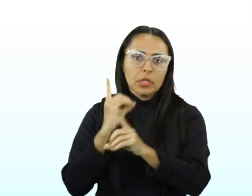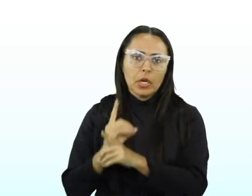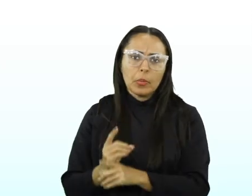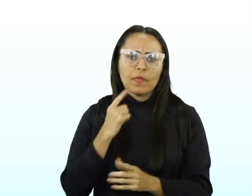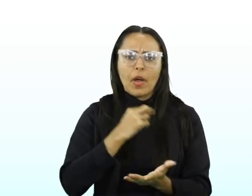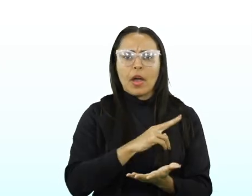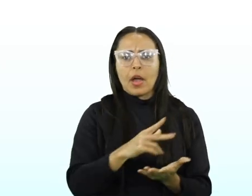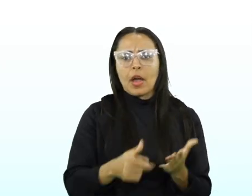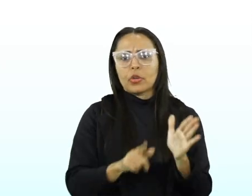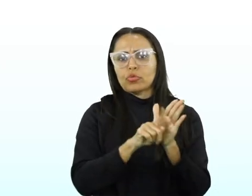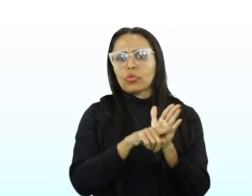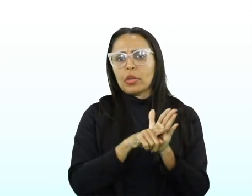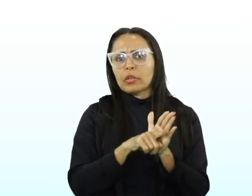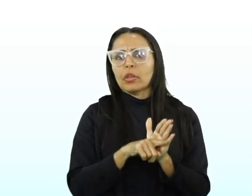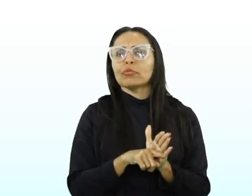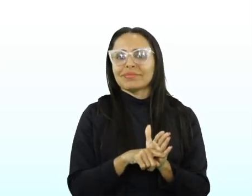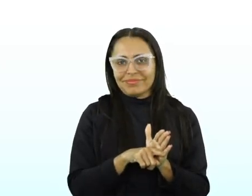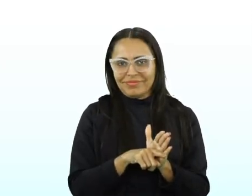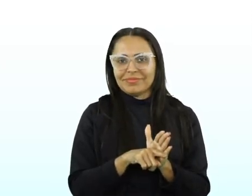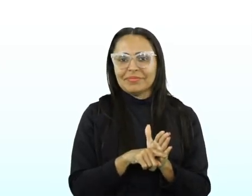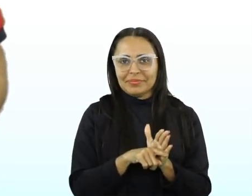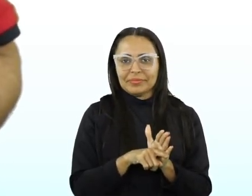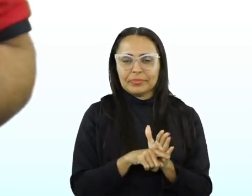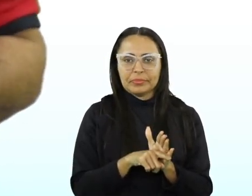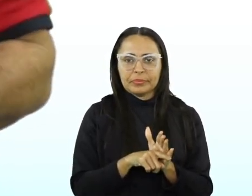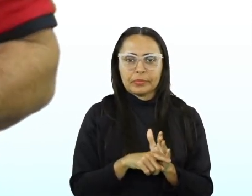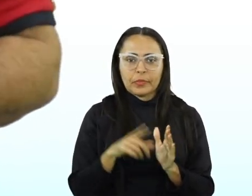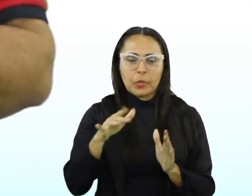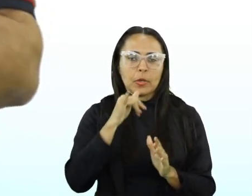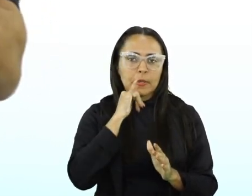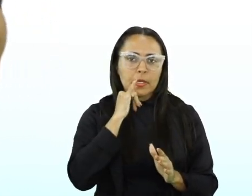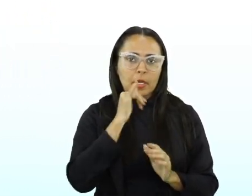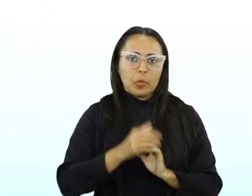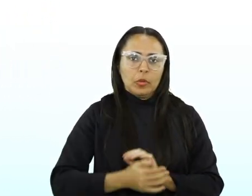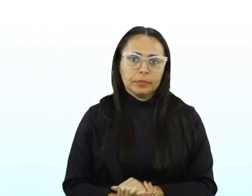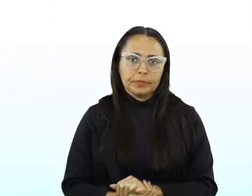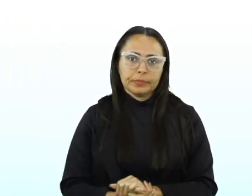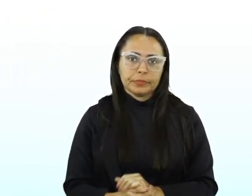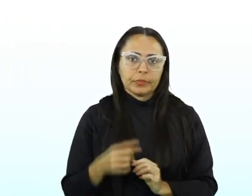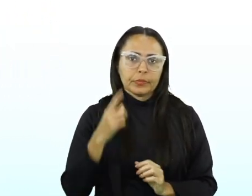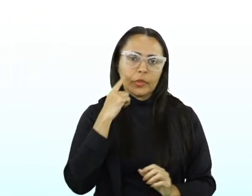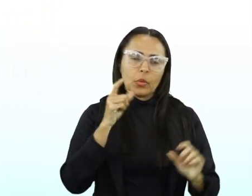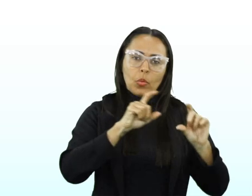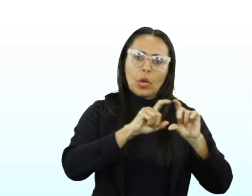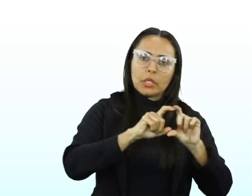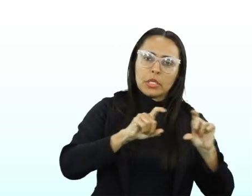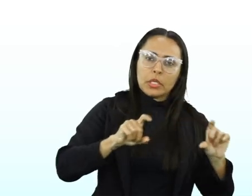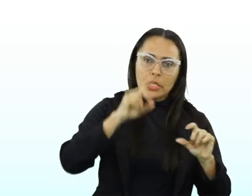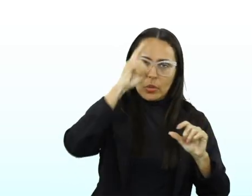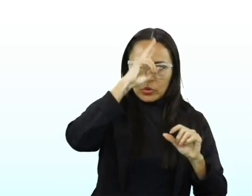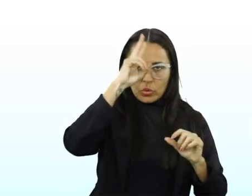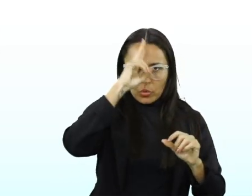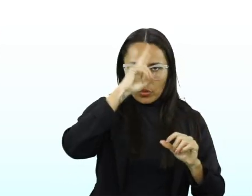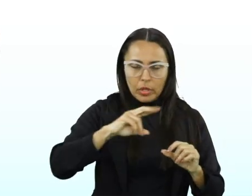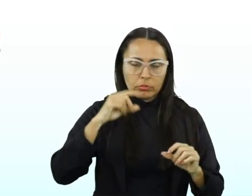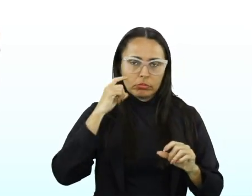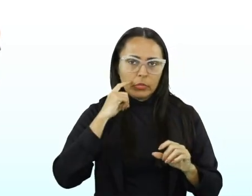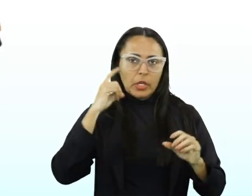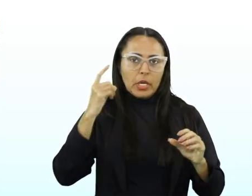gêneros. São vários gêneros da esfera narrativa. Por exemplo, uma tirinha, uma história em quadrinhos,